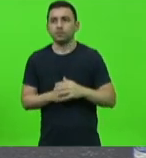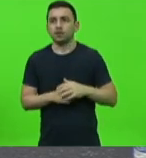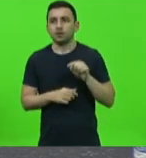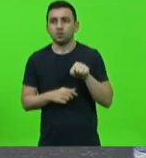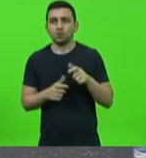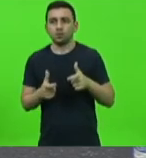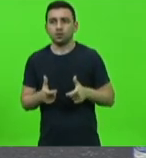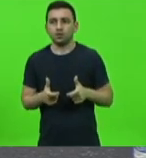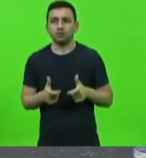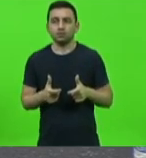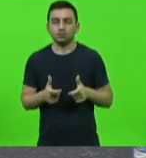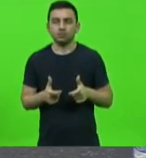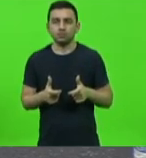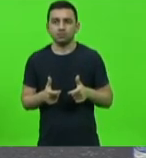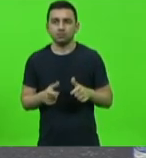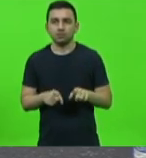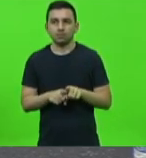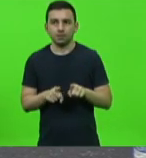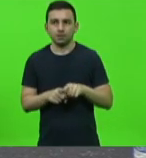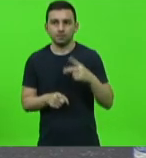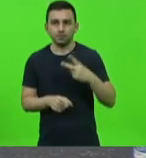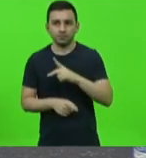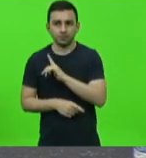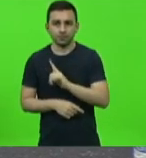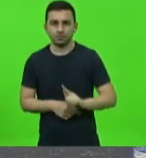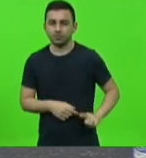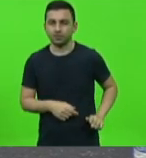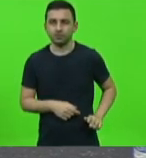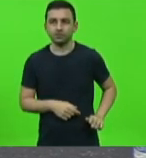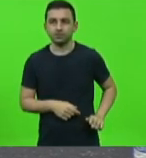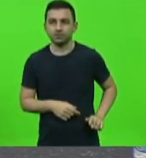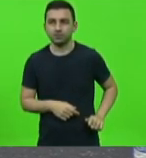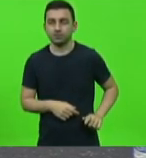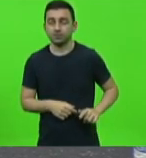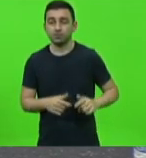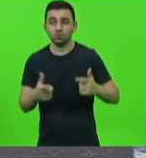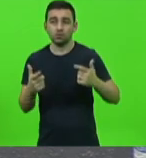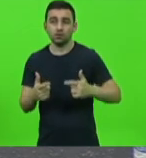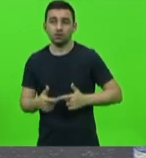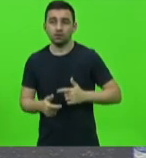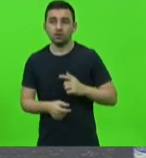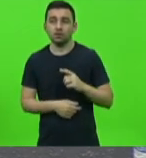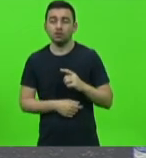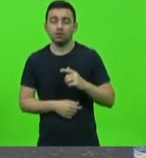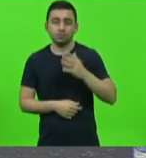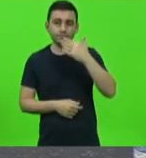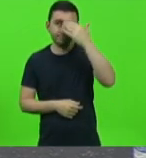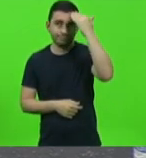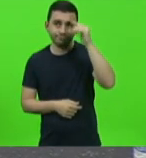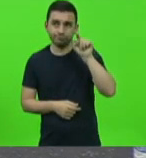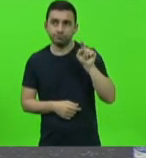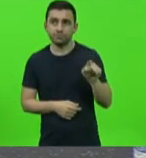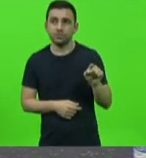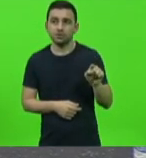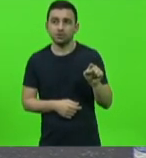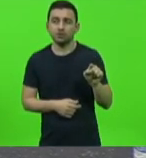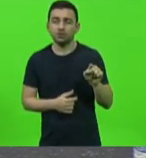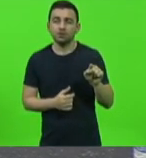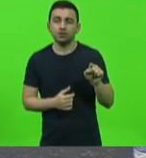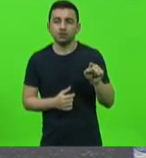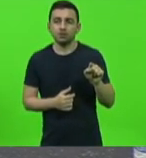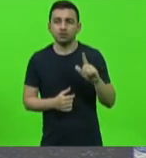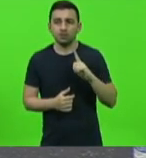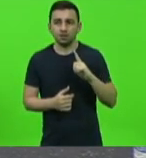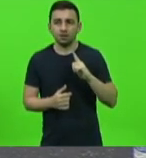também da viagem da vice-governadora a Dubai tivemos a ascensão do